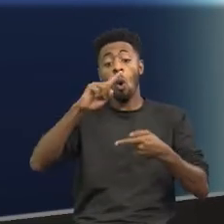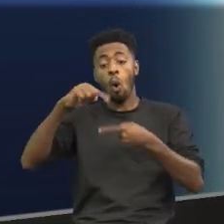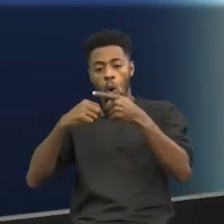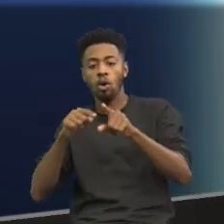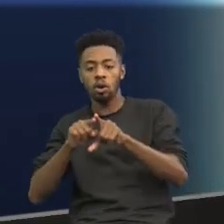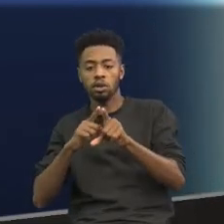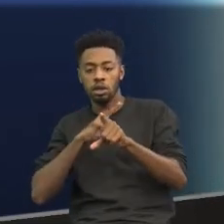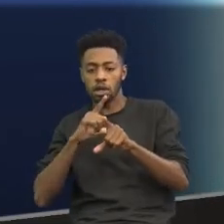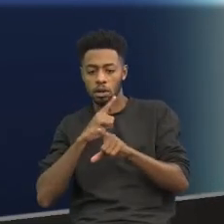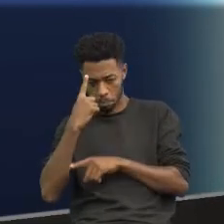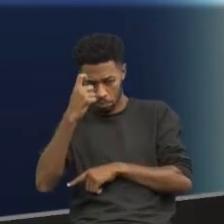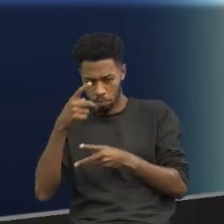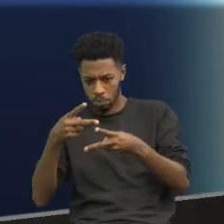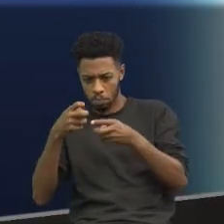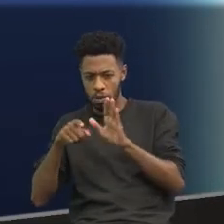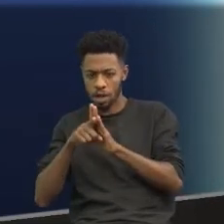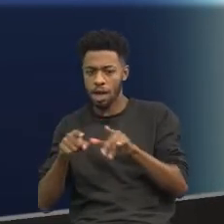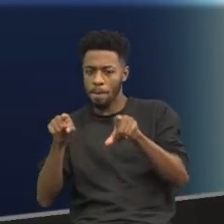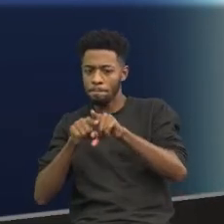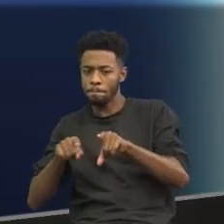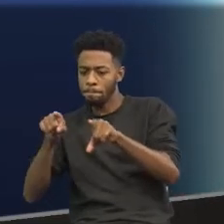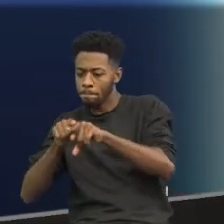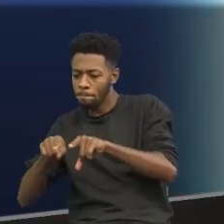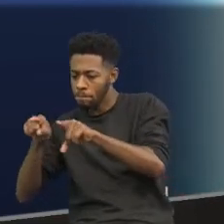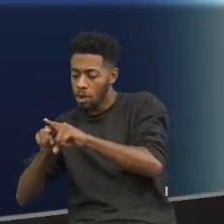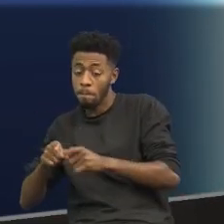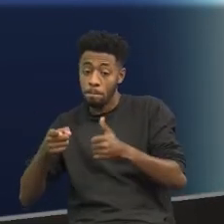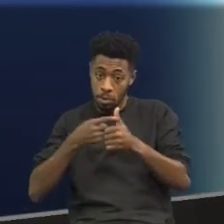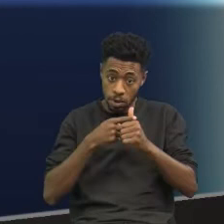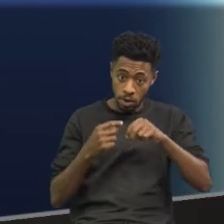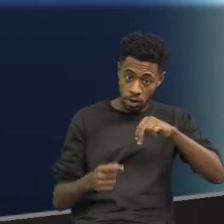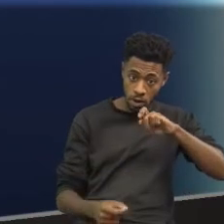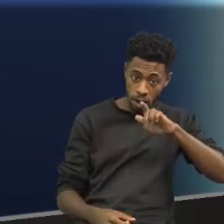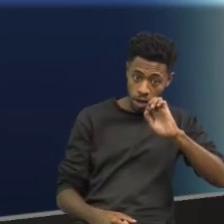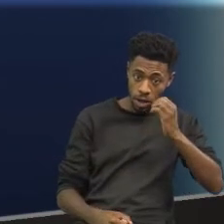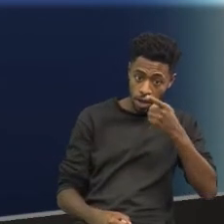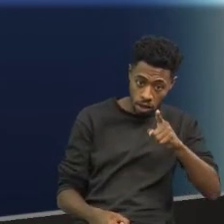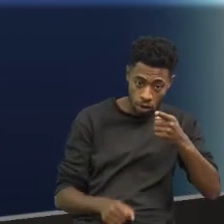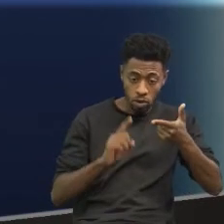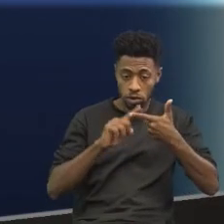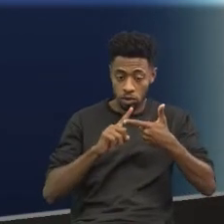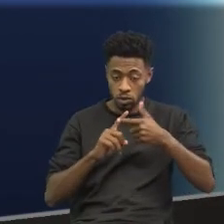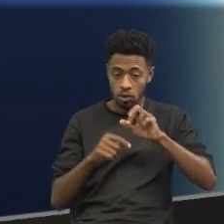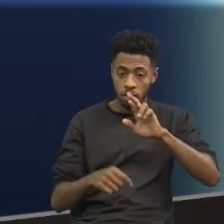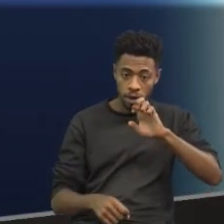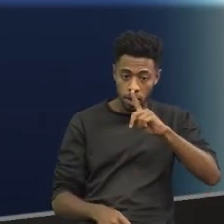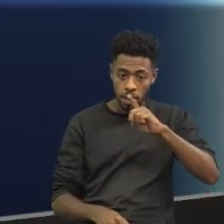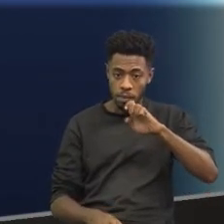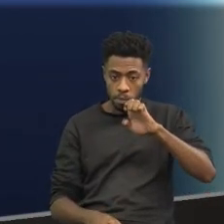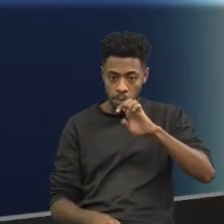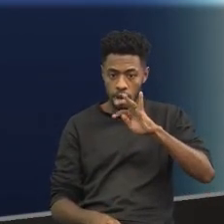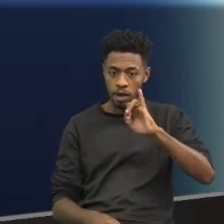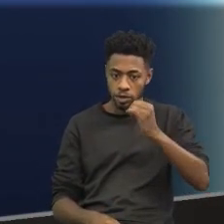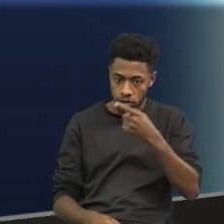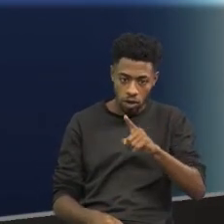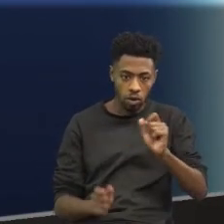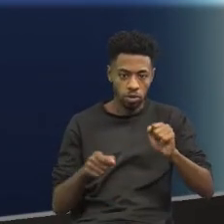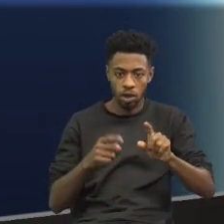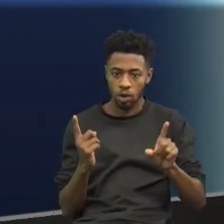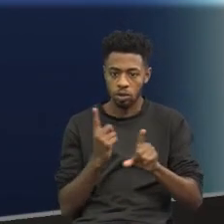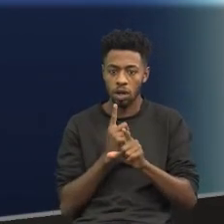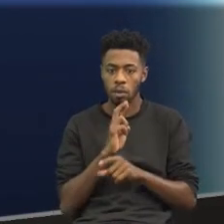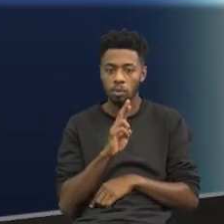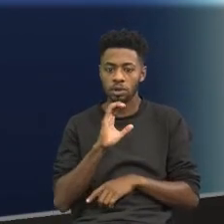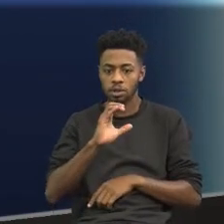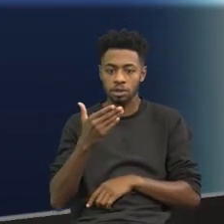ser correspondente. Primeiro, negação. Segundo, repetição. Respectivamente. Tá bom? E aí você vai encontrar isso na letra